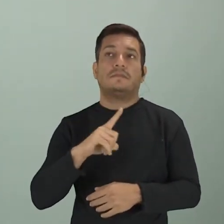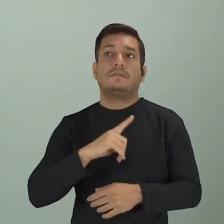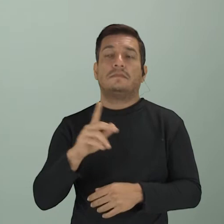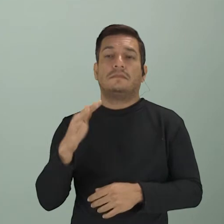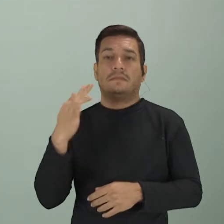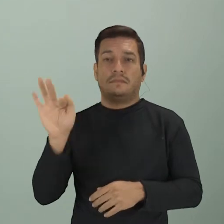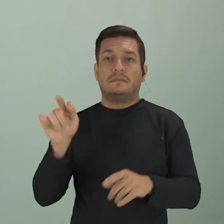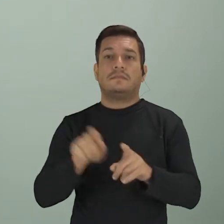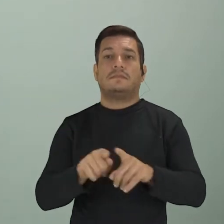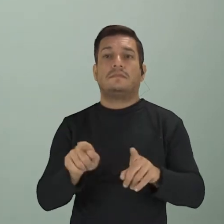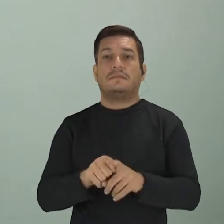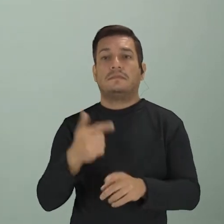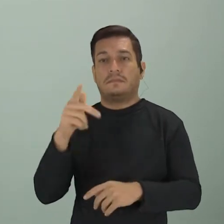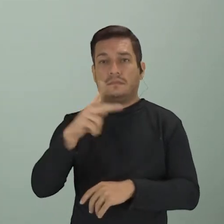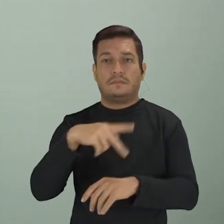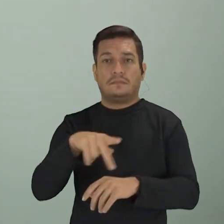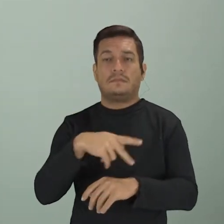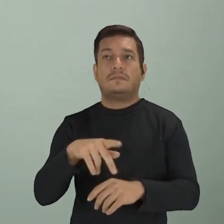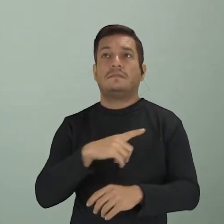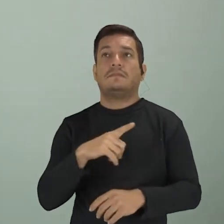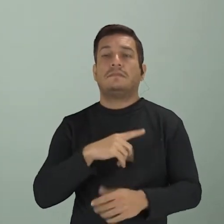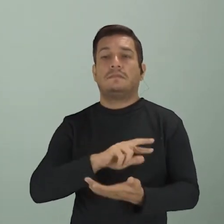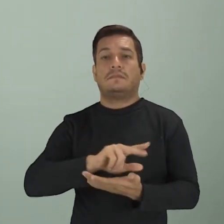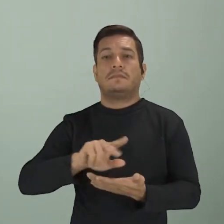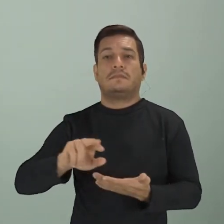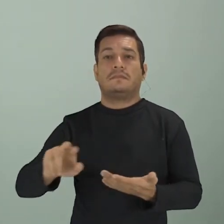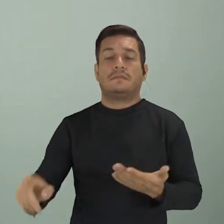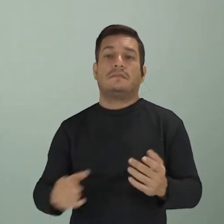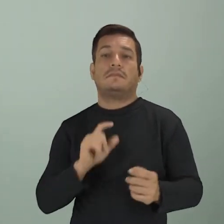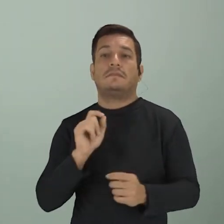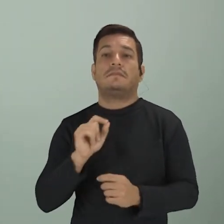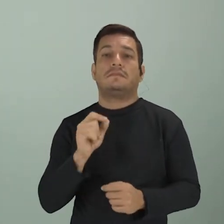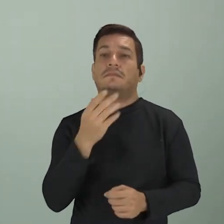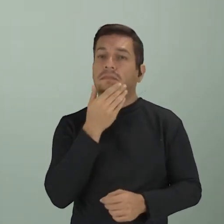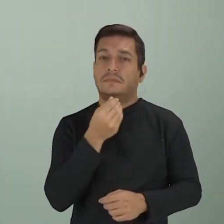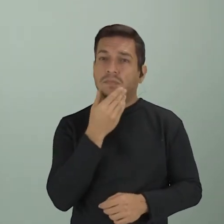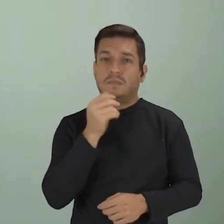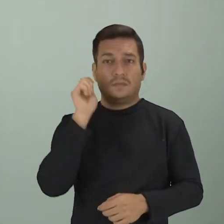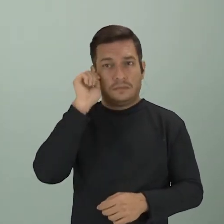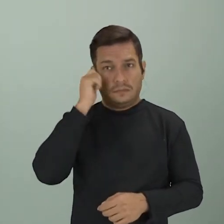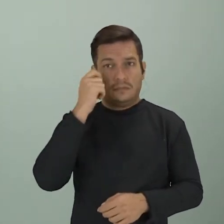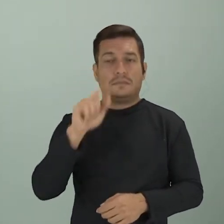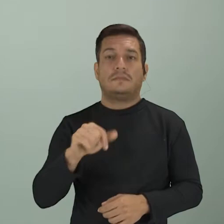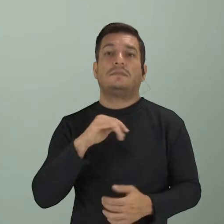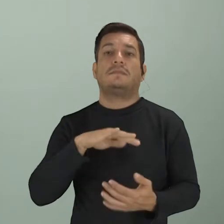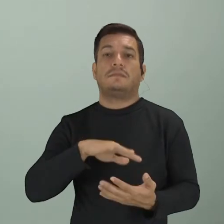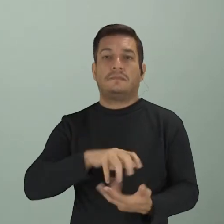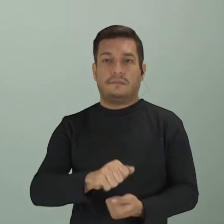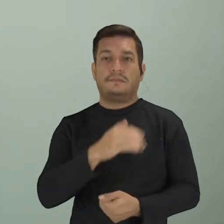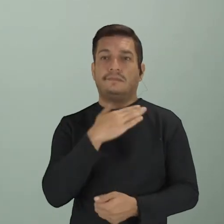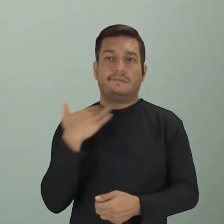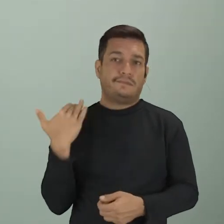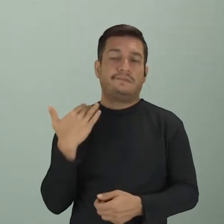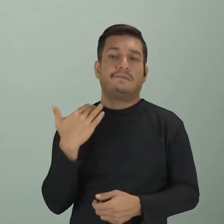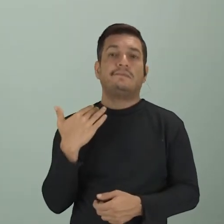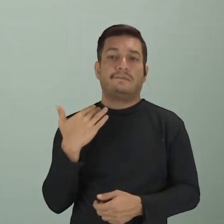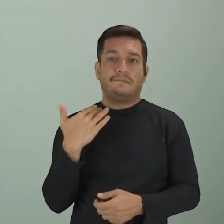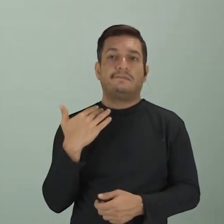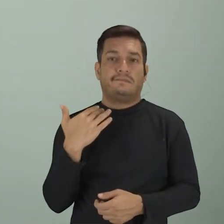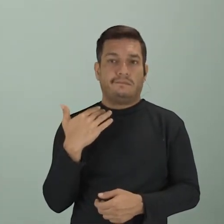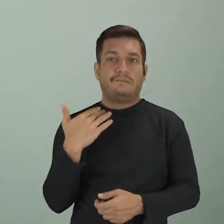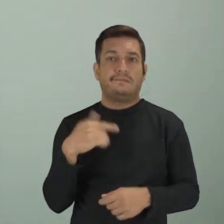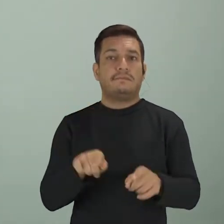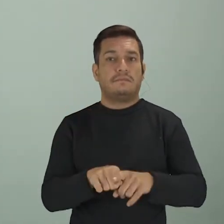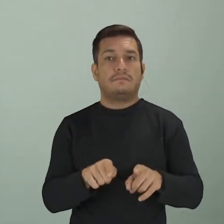na França também, né? Em outros países, a gente tem vários homens negros que são mortos daquela forma e